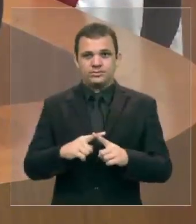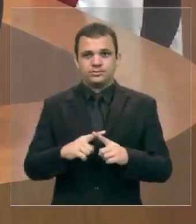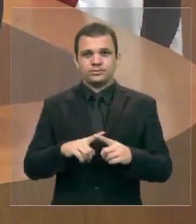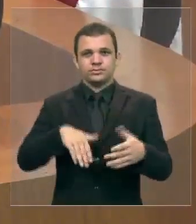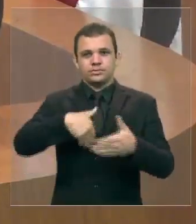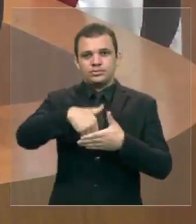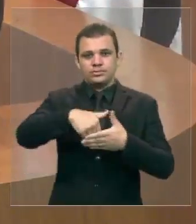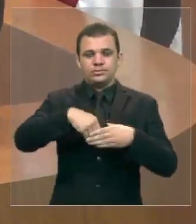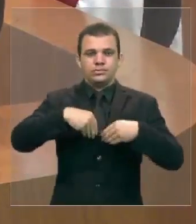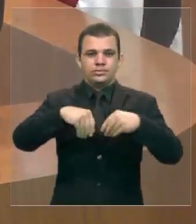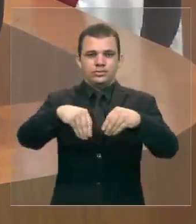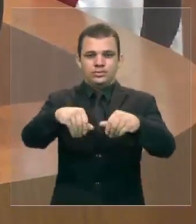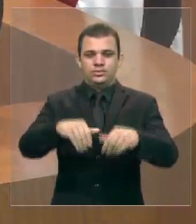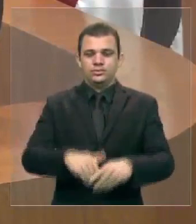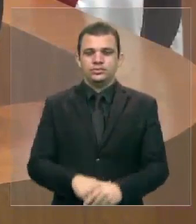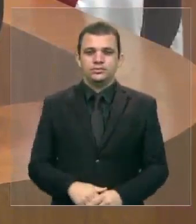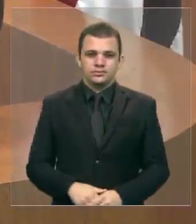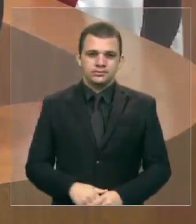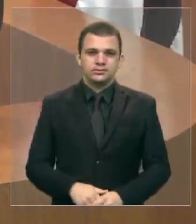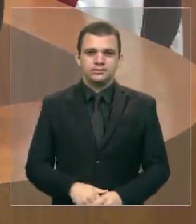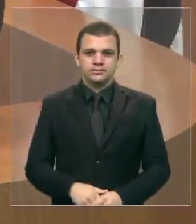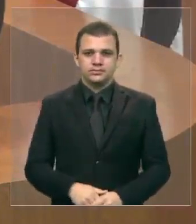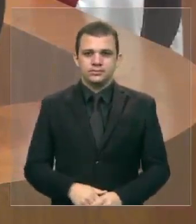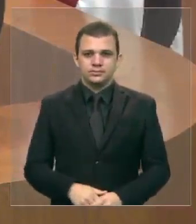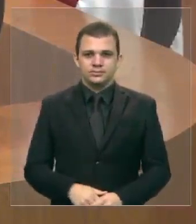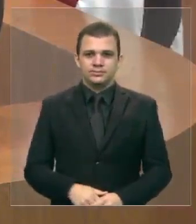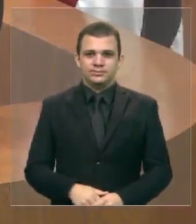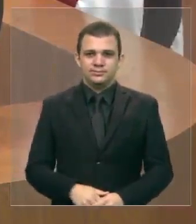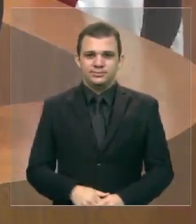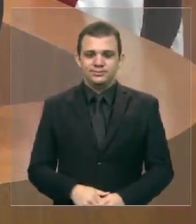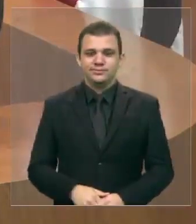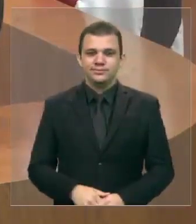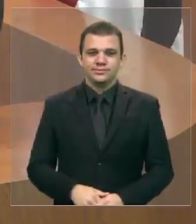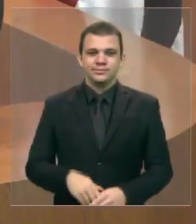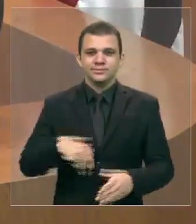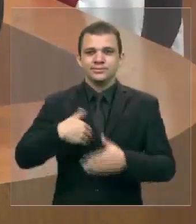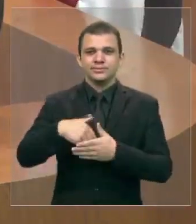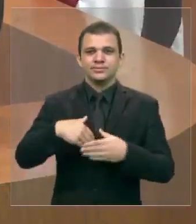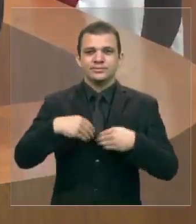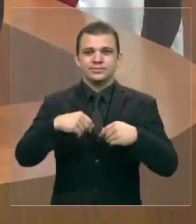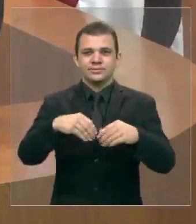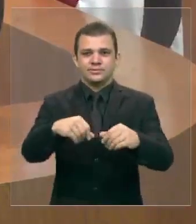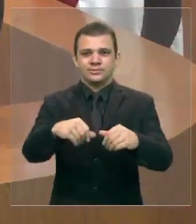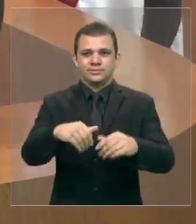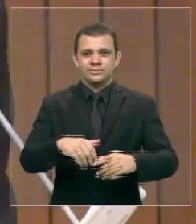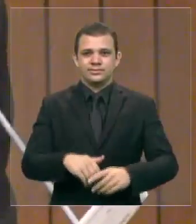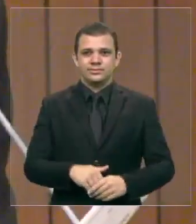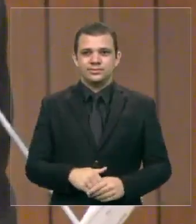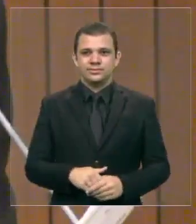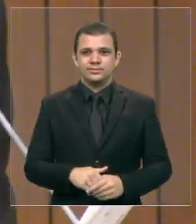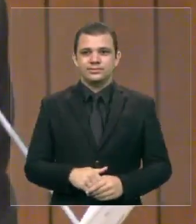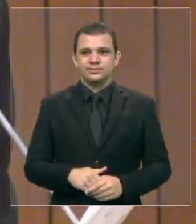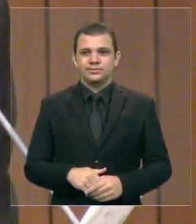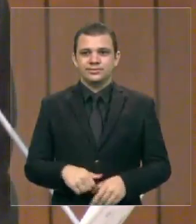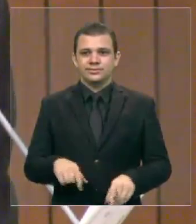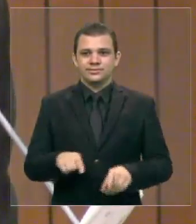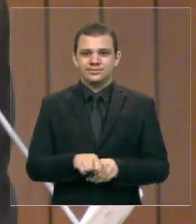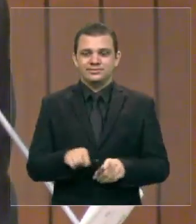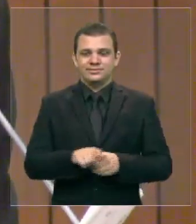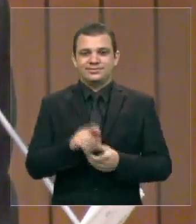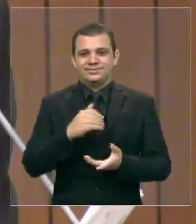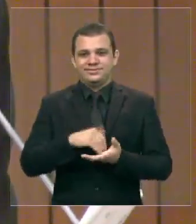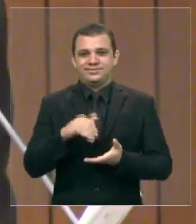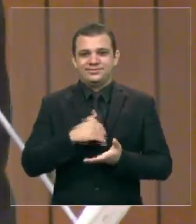Circuito Maranhense de Bitsoc, Federação Maranhense de Bitsoc e a Secretaria de Estado do